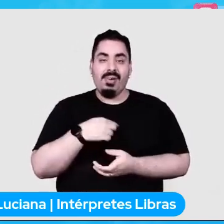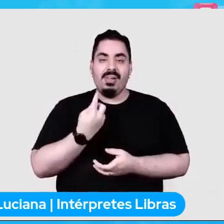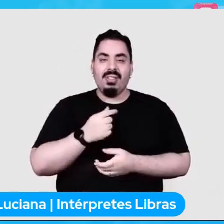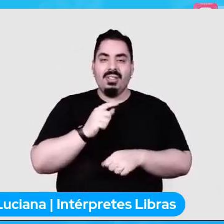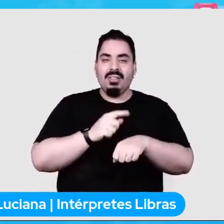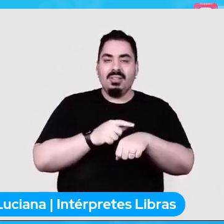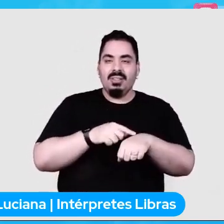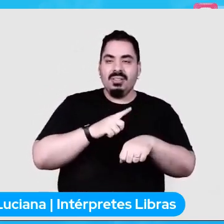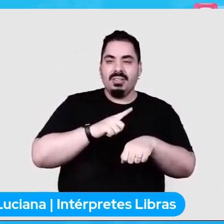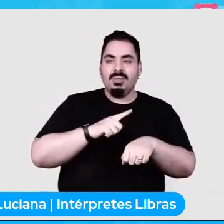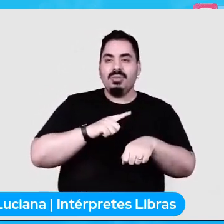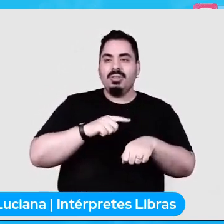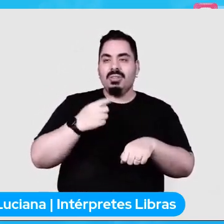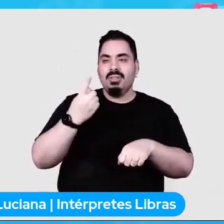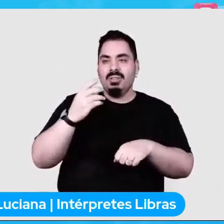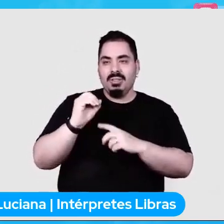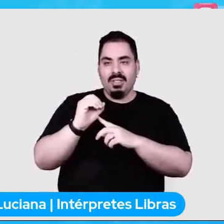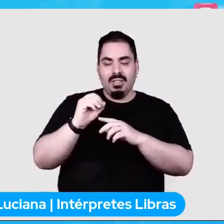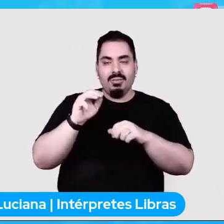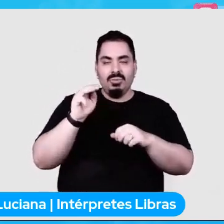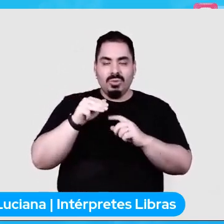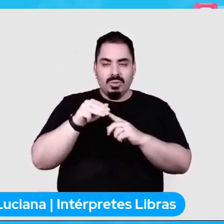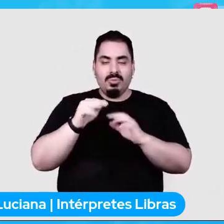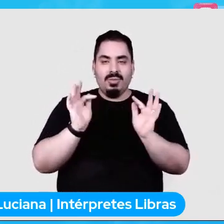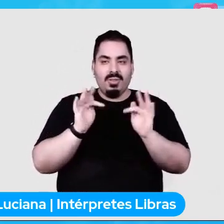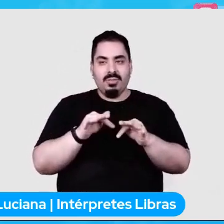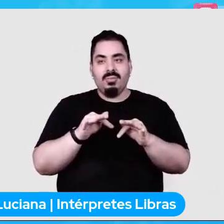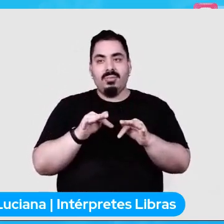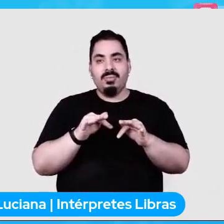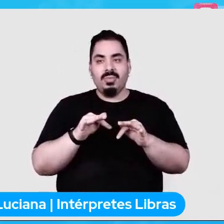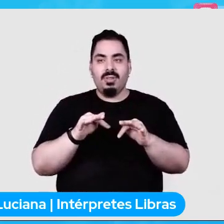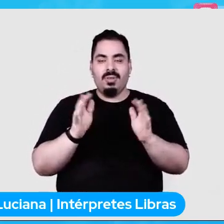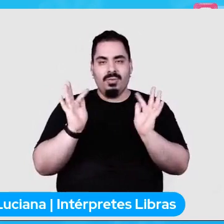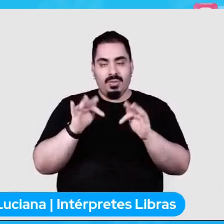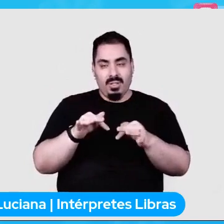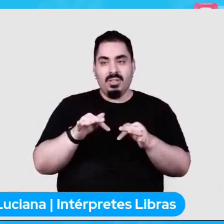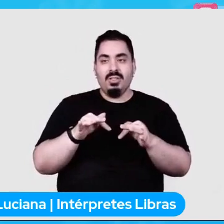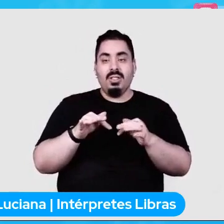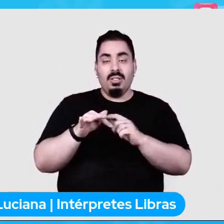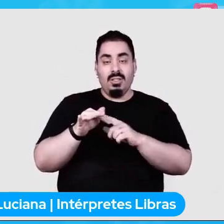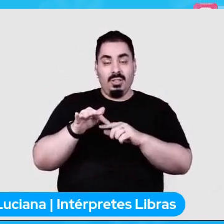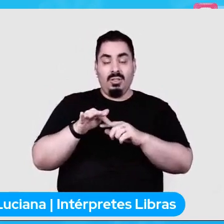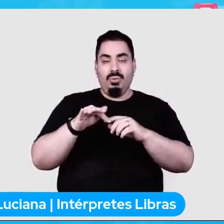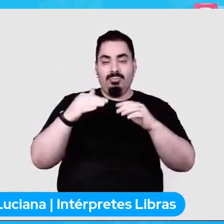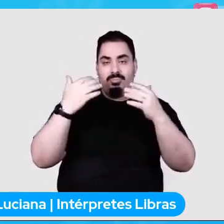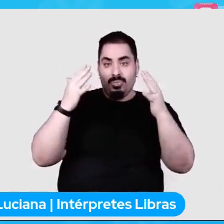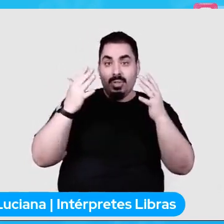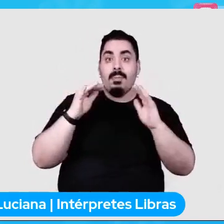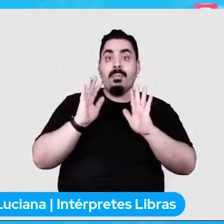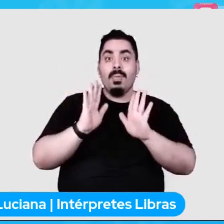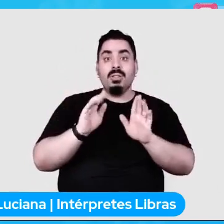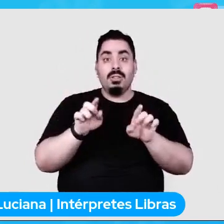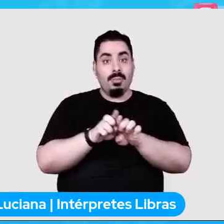finalizar então tô só terminando os elogios mas mas tem uma perguntinha aqui também é